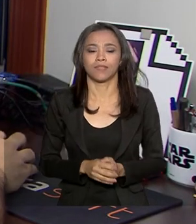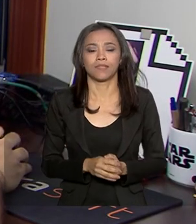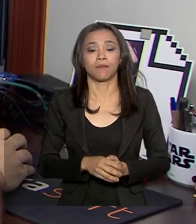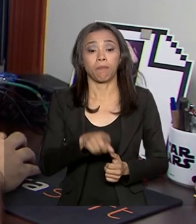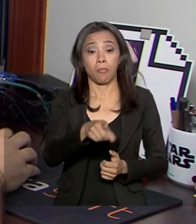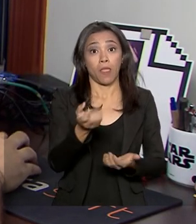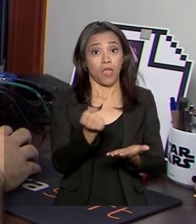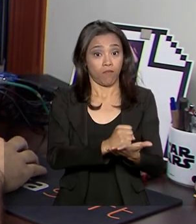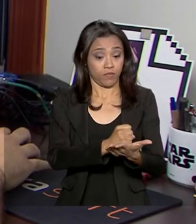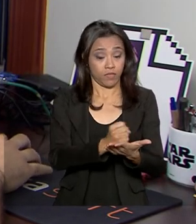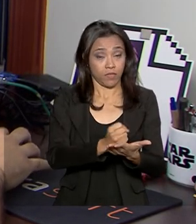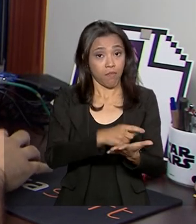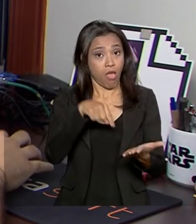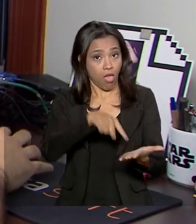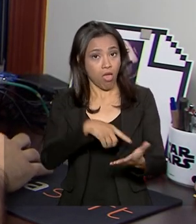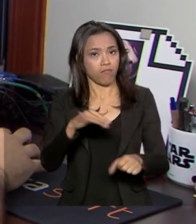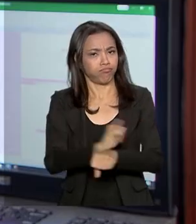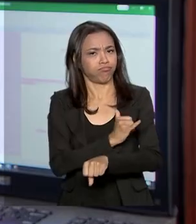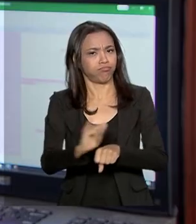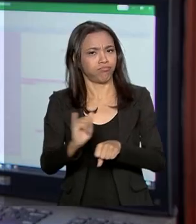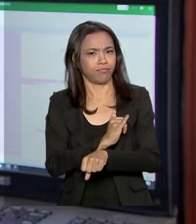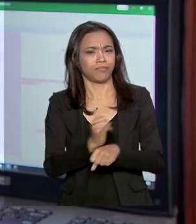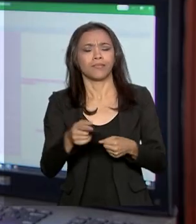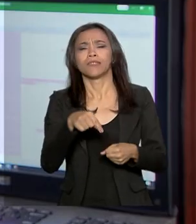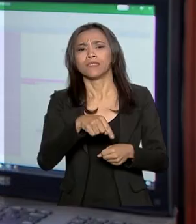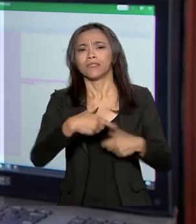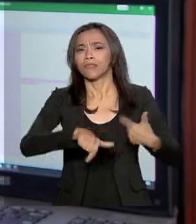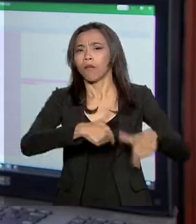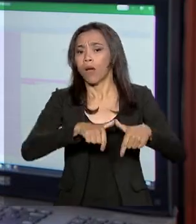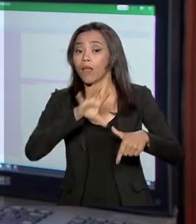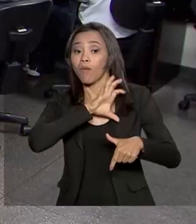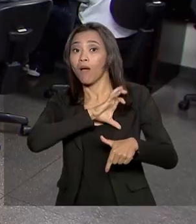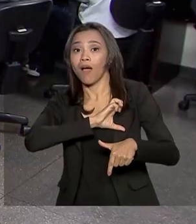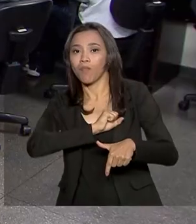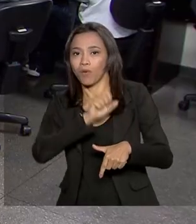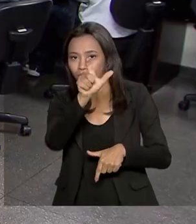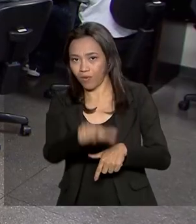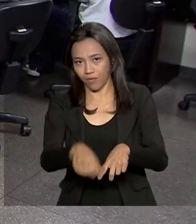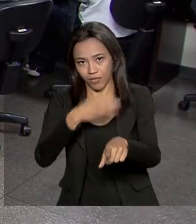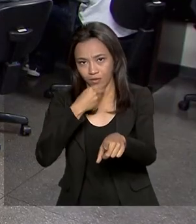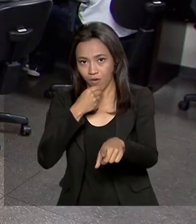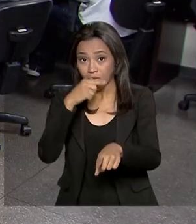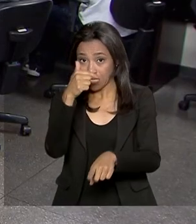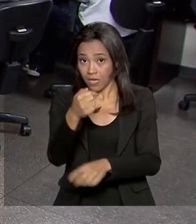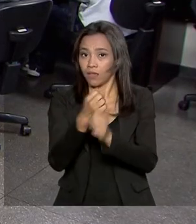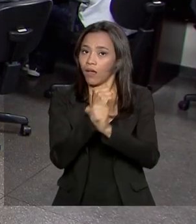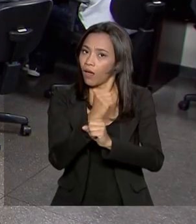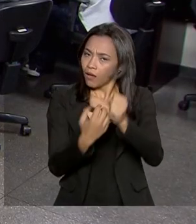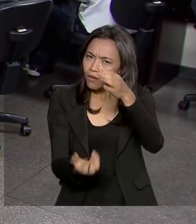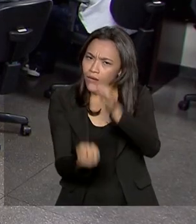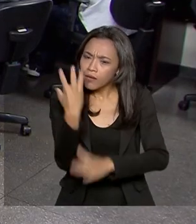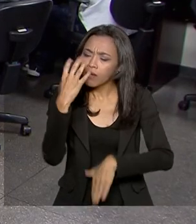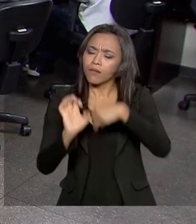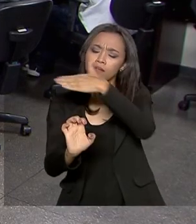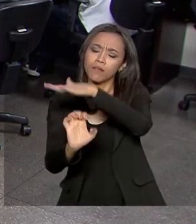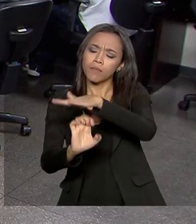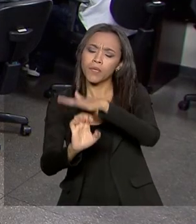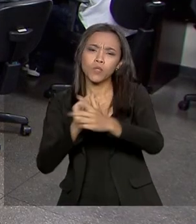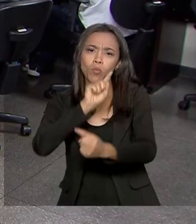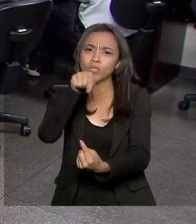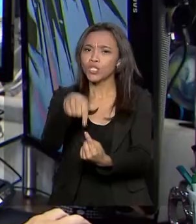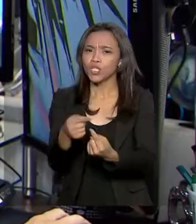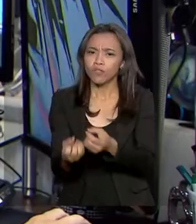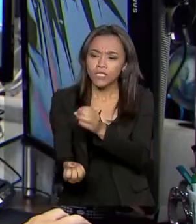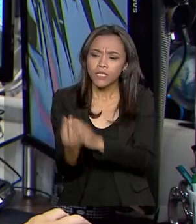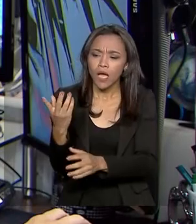O videogame, além de instrumento de trabalho, é uma paixão na vida do Antony. Há sete anos, ele montou uma empresa para desenvolver jogos